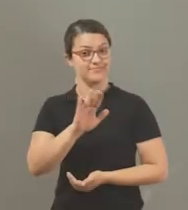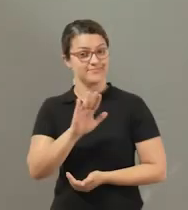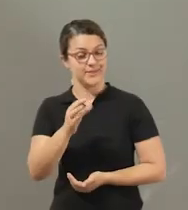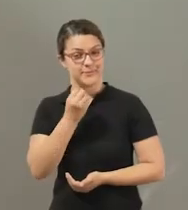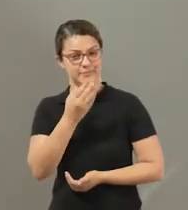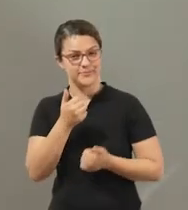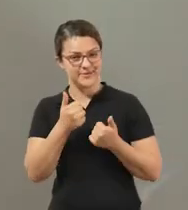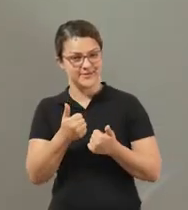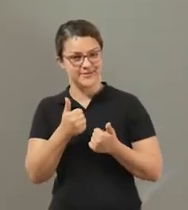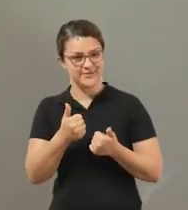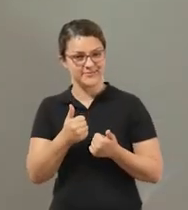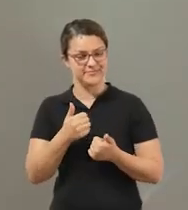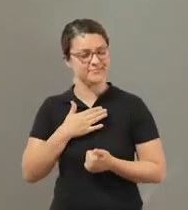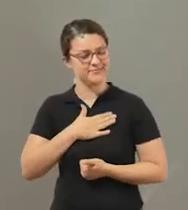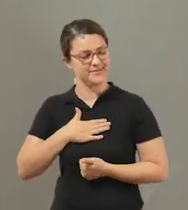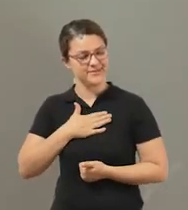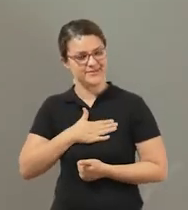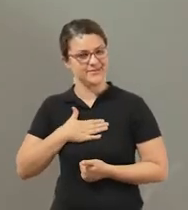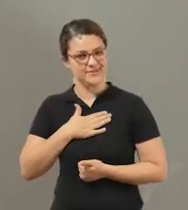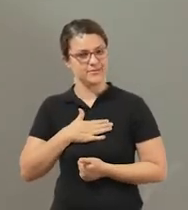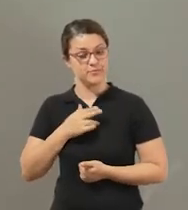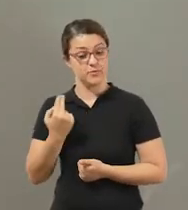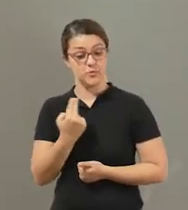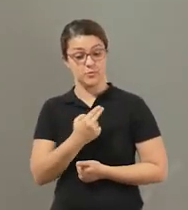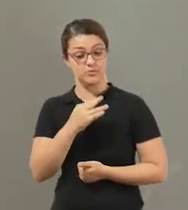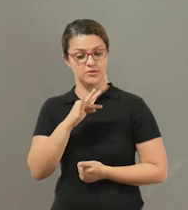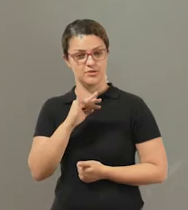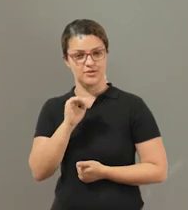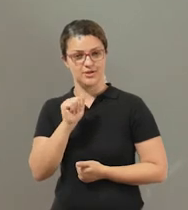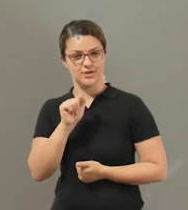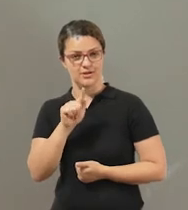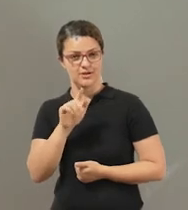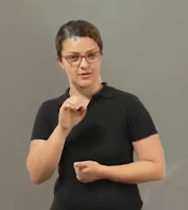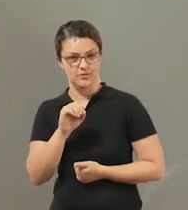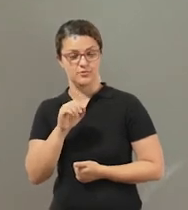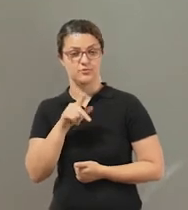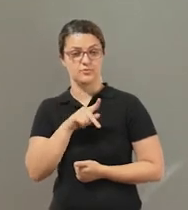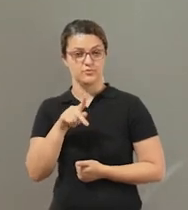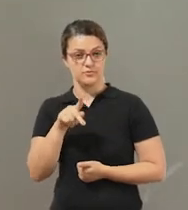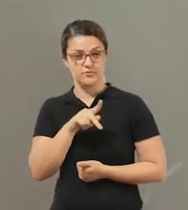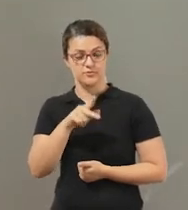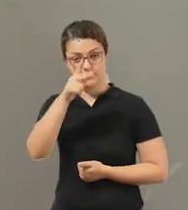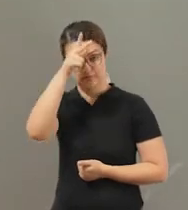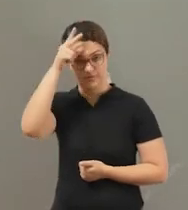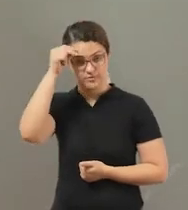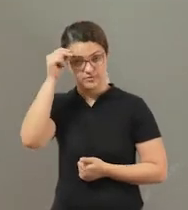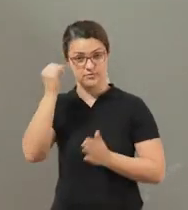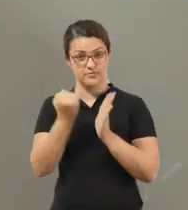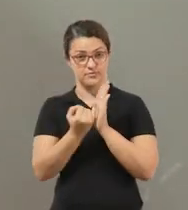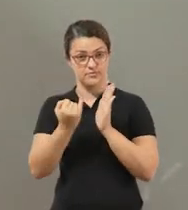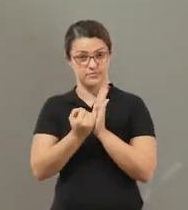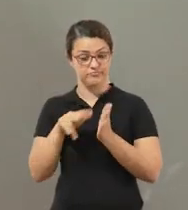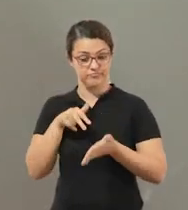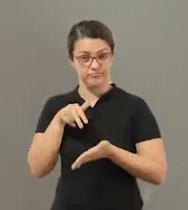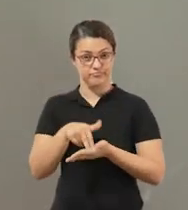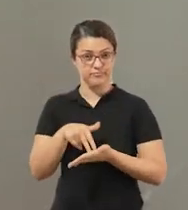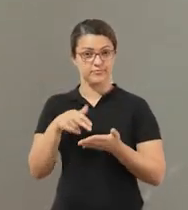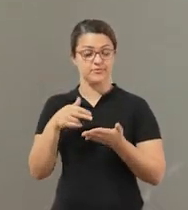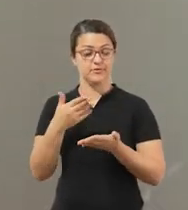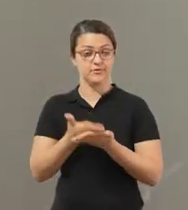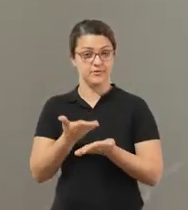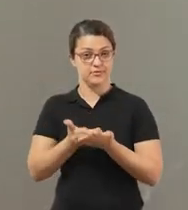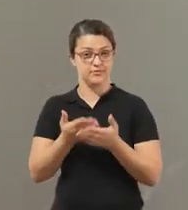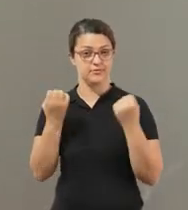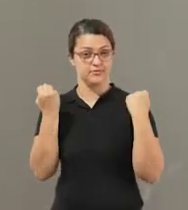Oi pessoal, tudo bem? Muito prazer, sou o professor Thiago Mancini, do aula na Rede Municipal de Itapevi e estamos aqui para mais uma aula de